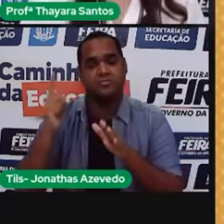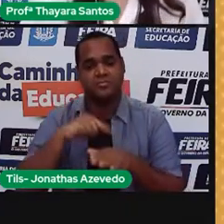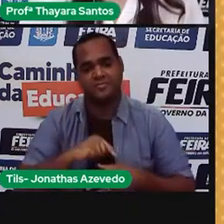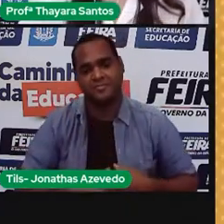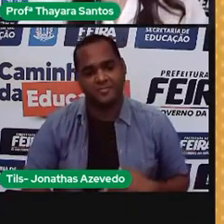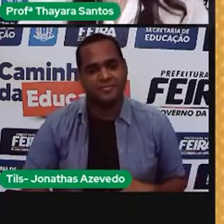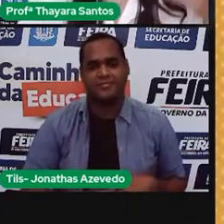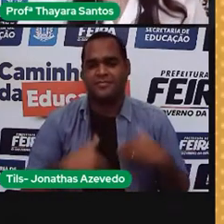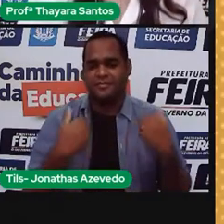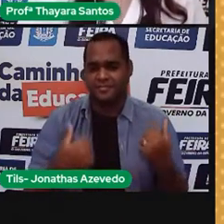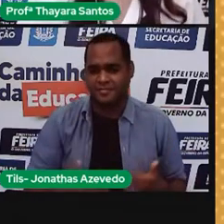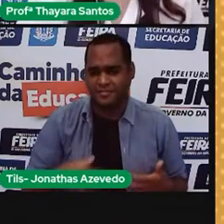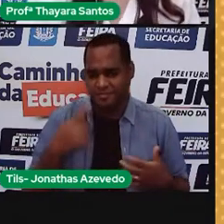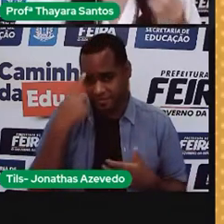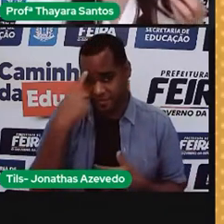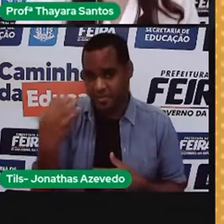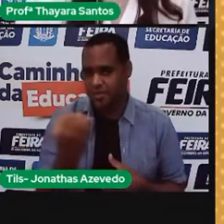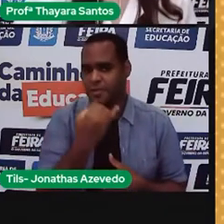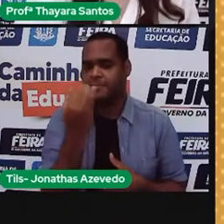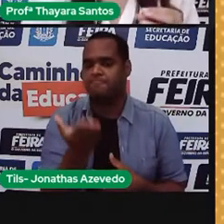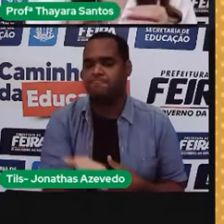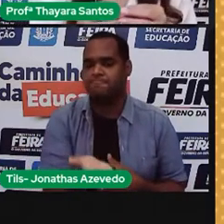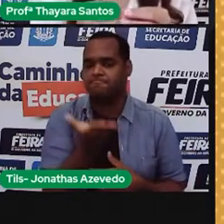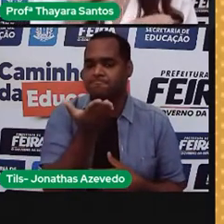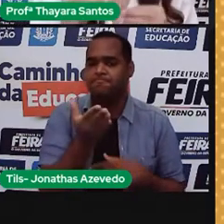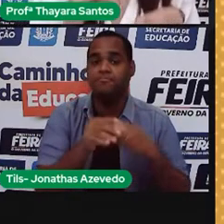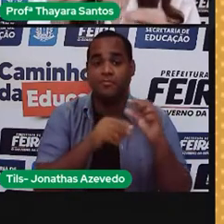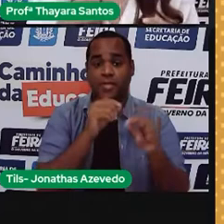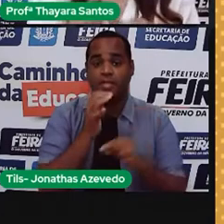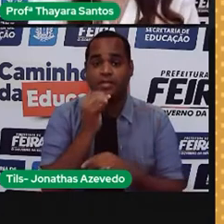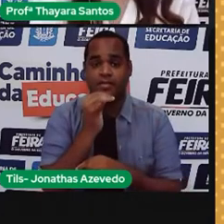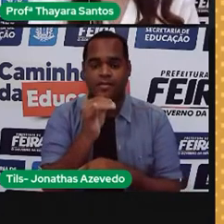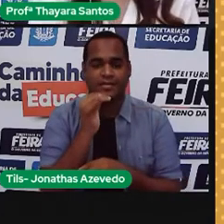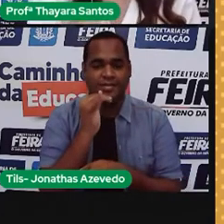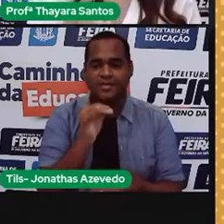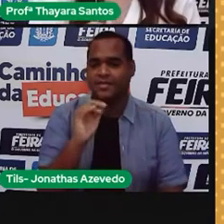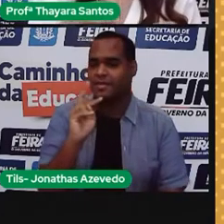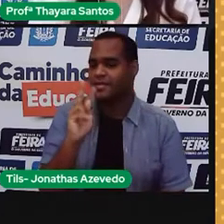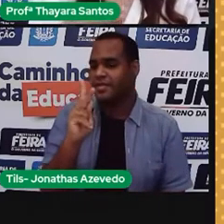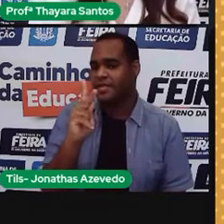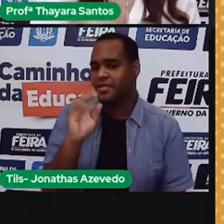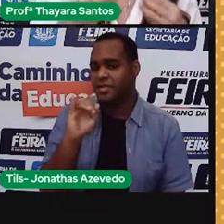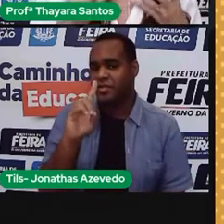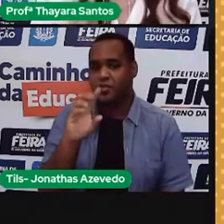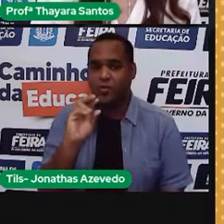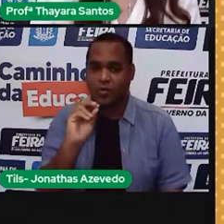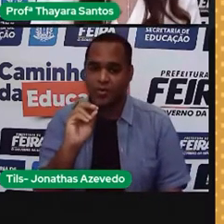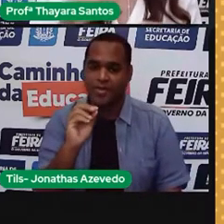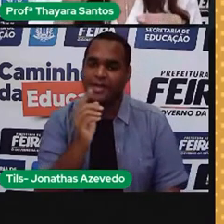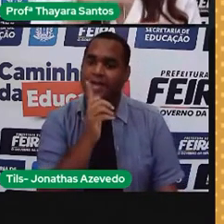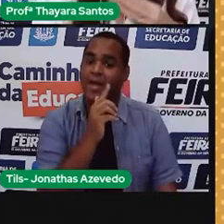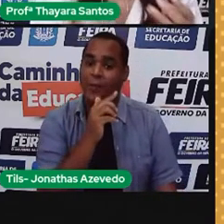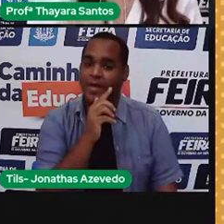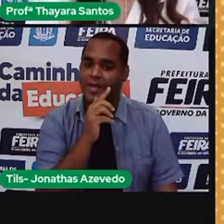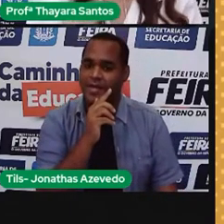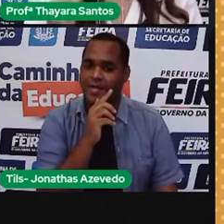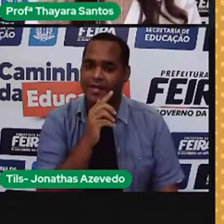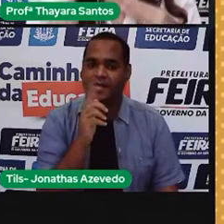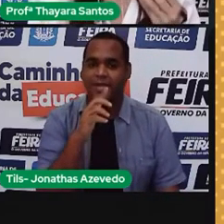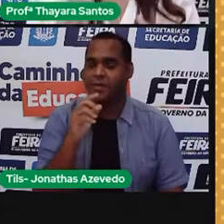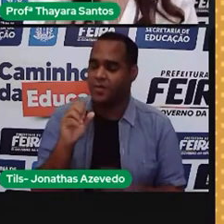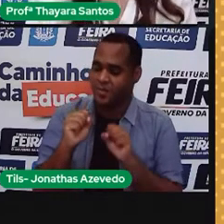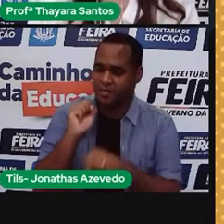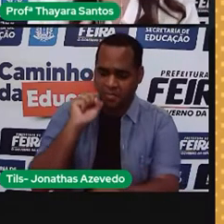Então, como vocês viram, essas fontes de energia, esses tipos de energia, eles não são estáticos. Elas podem ir se